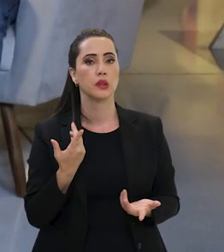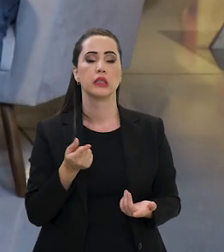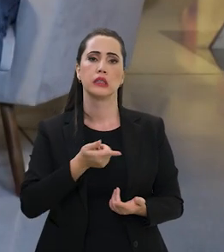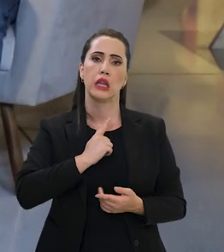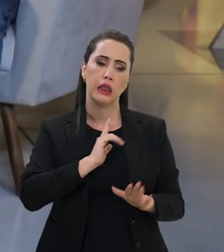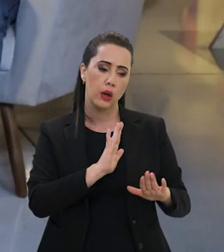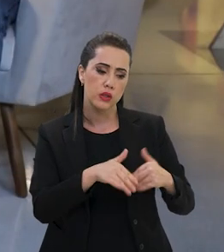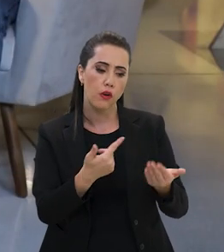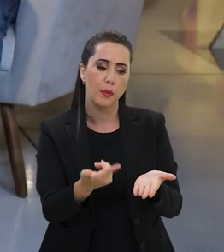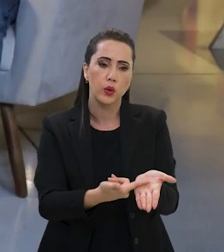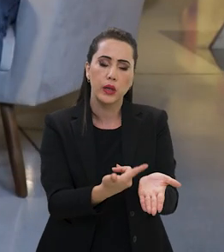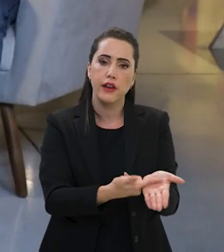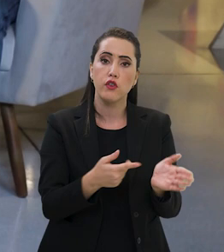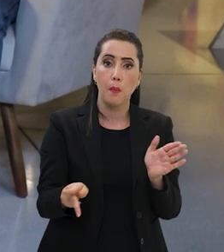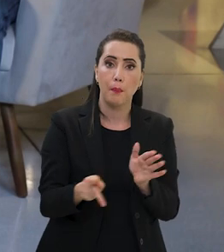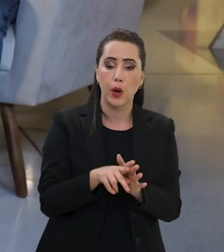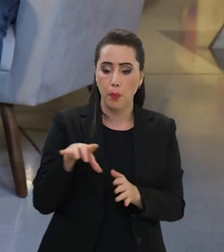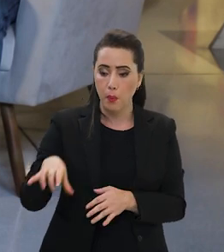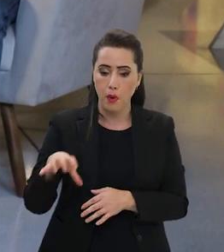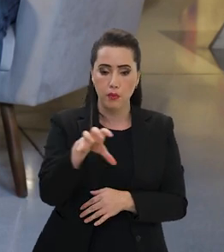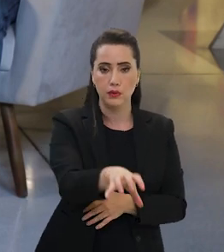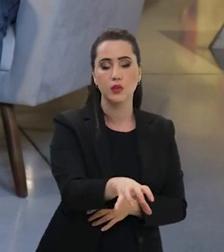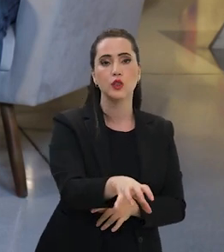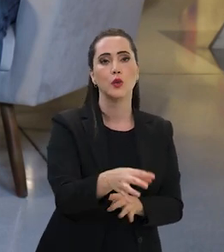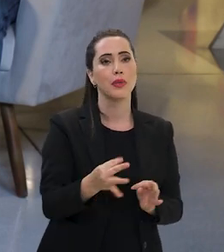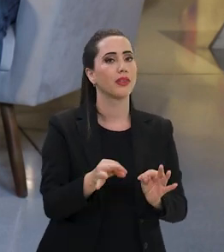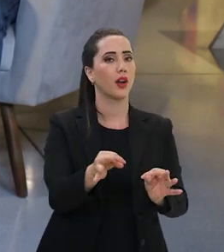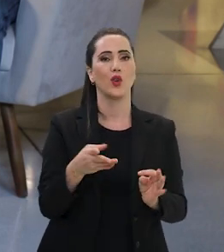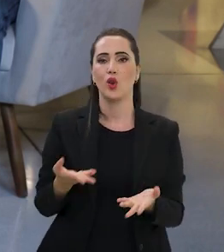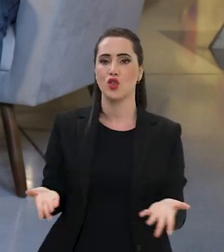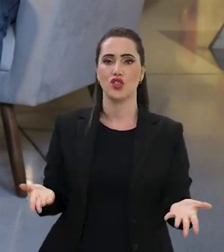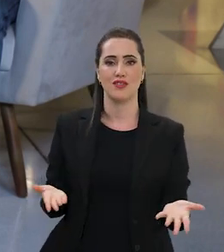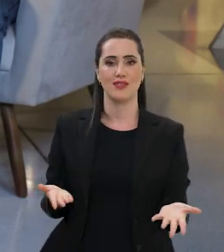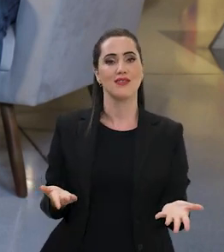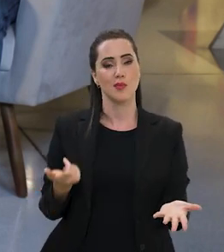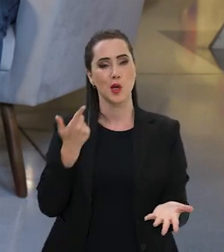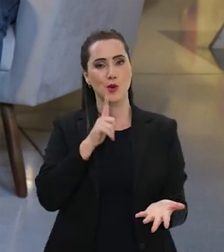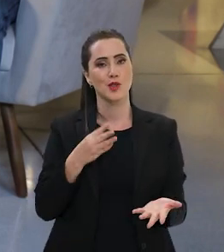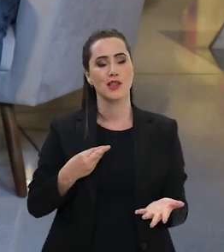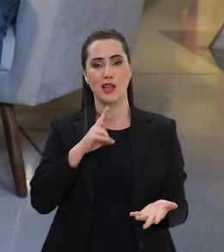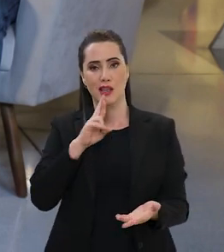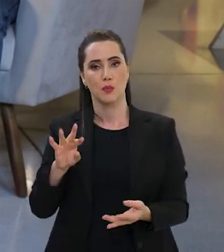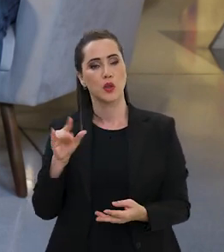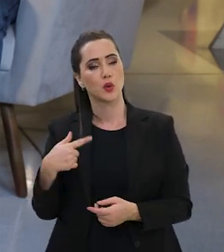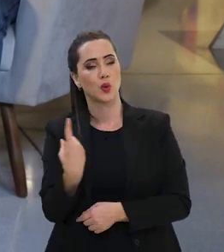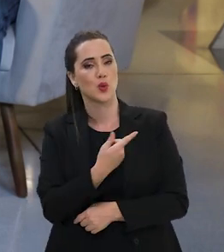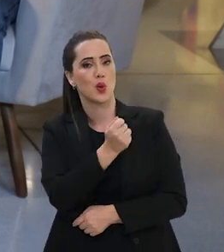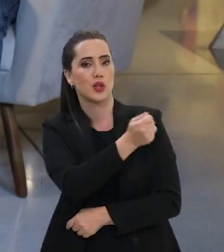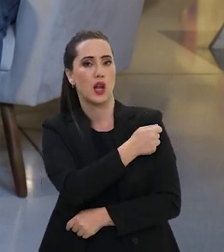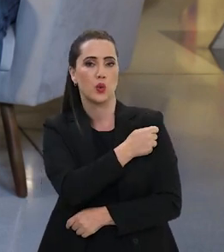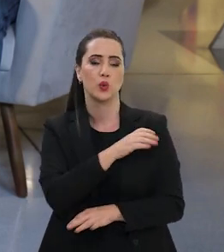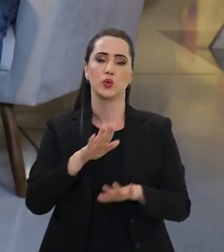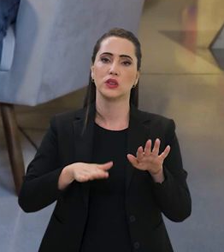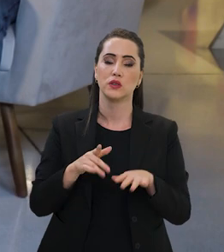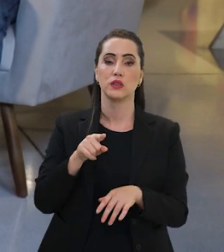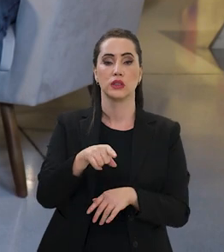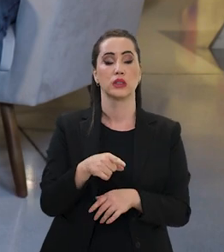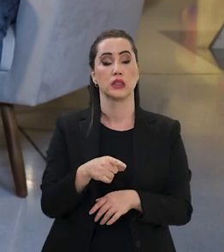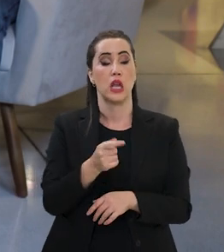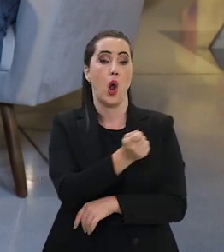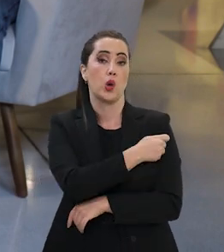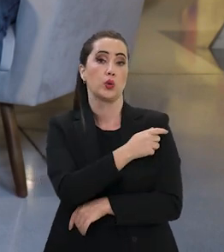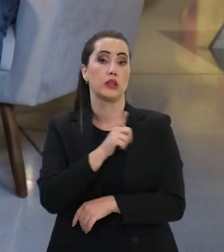cegas, crianças surdas, então você tem todo o desenvolvimento também dessas tecnologias para atender